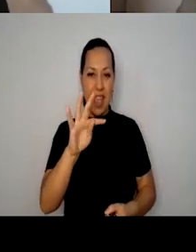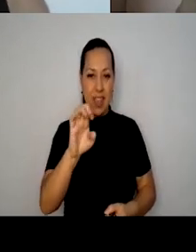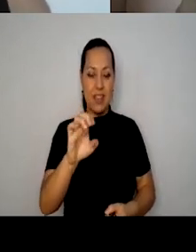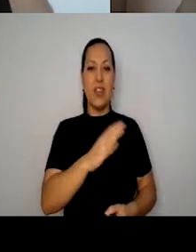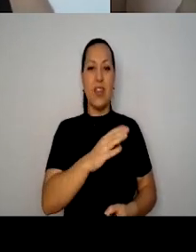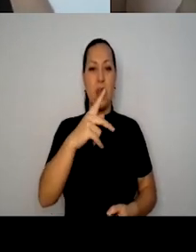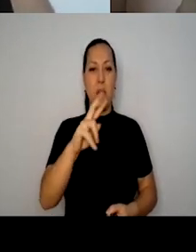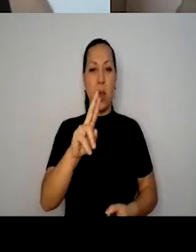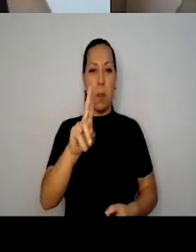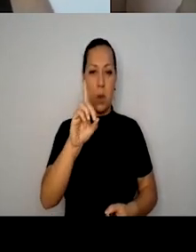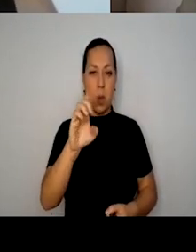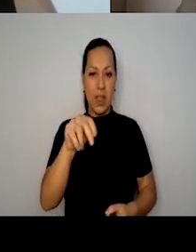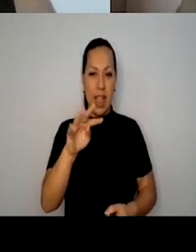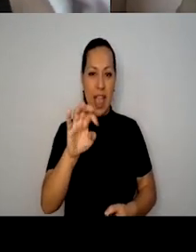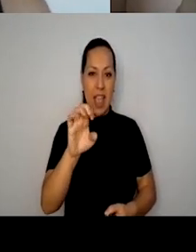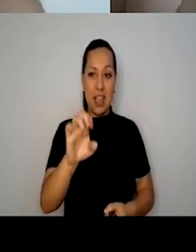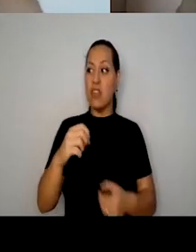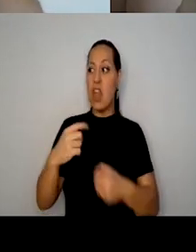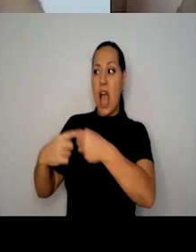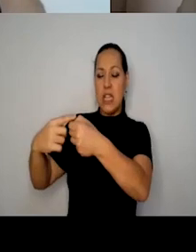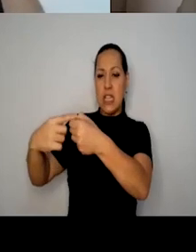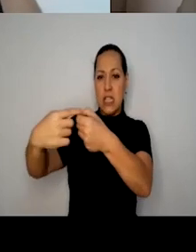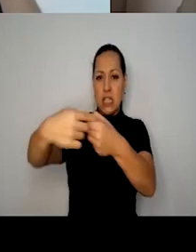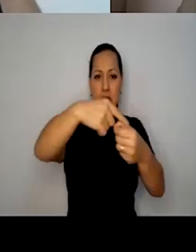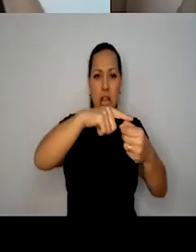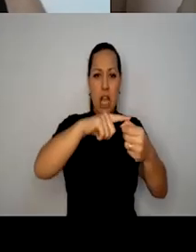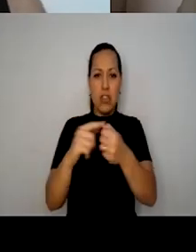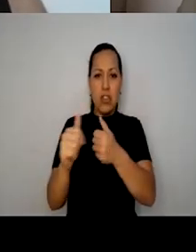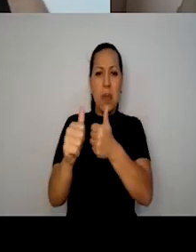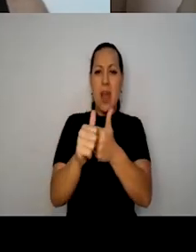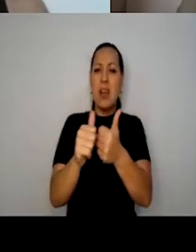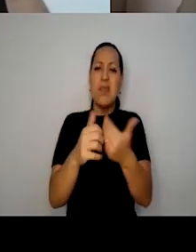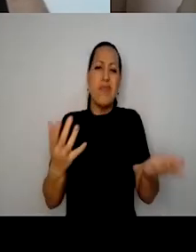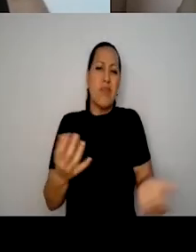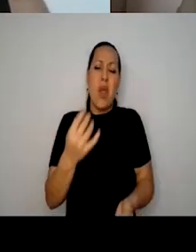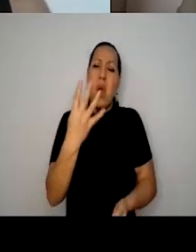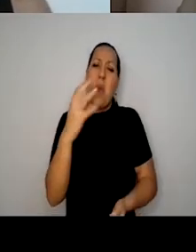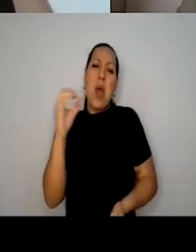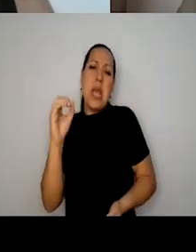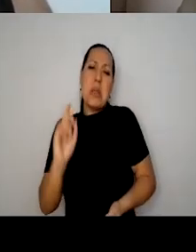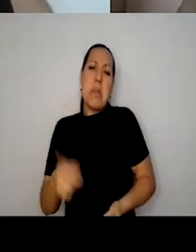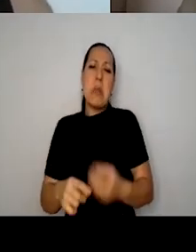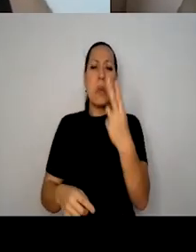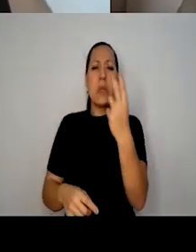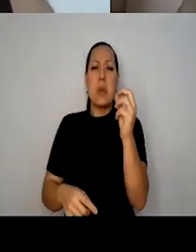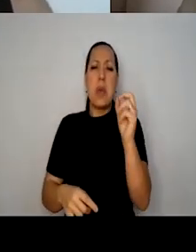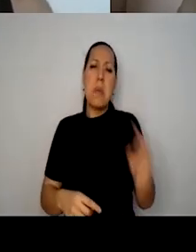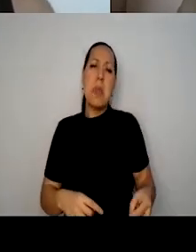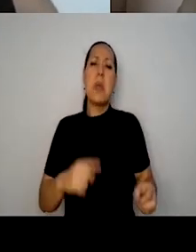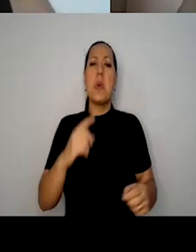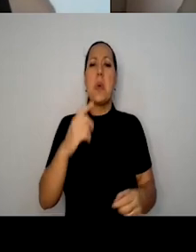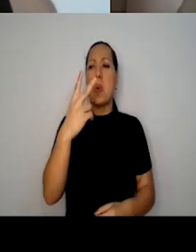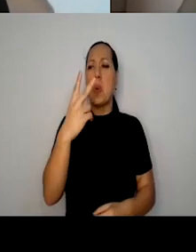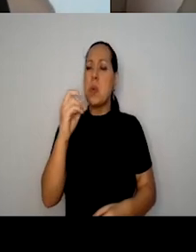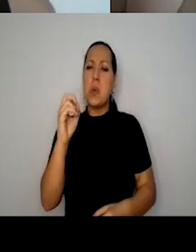raio de 100 quilômetros, aqui, a gente só tem cidades de 40, 50, 2 mil habitantes, 40 mil, 50